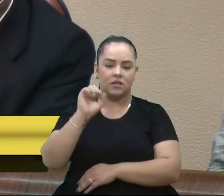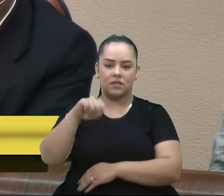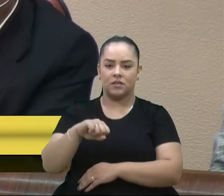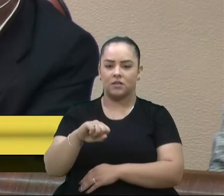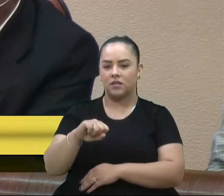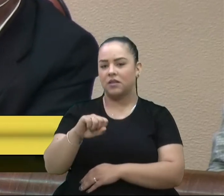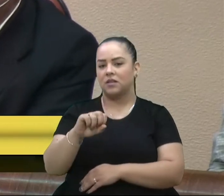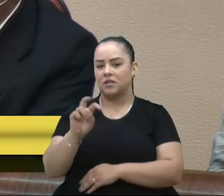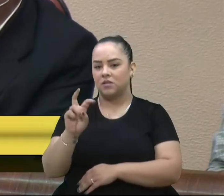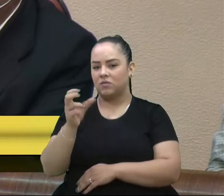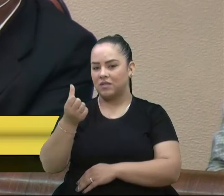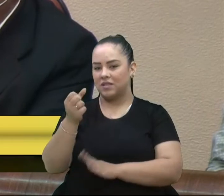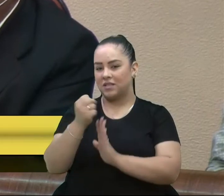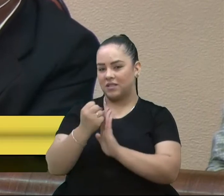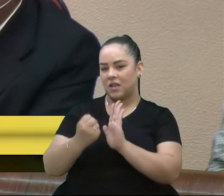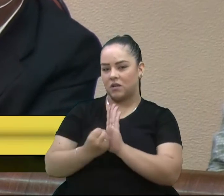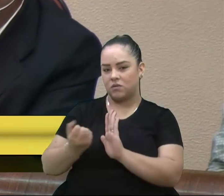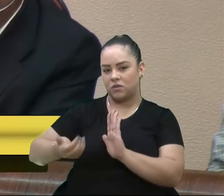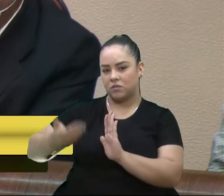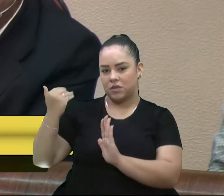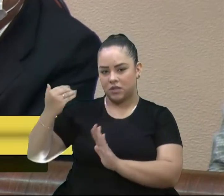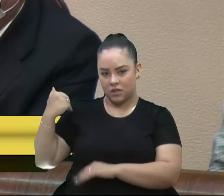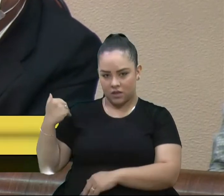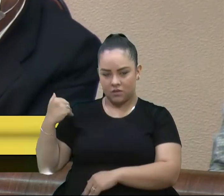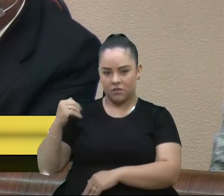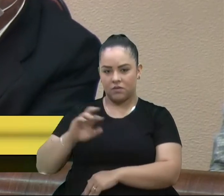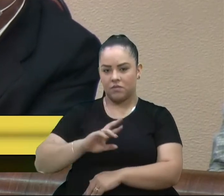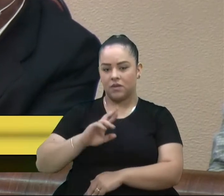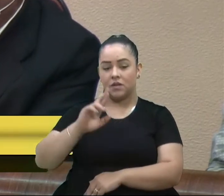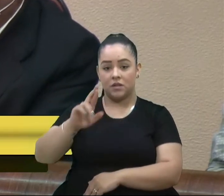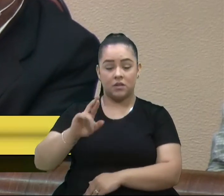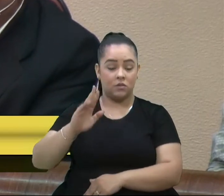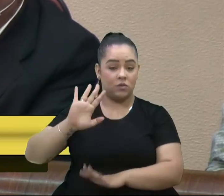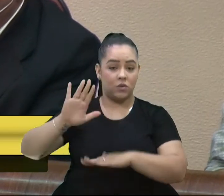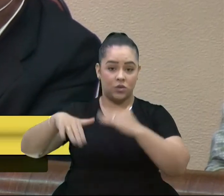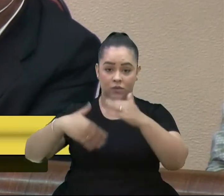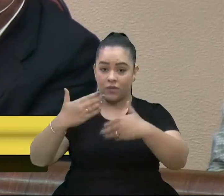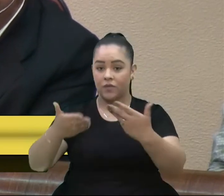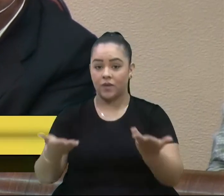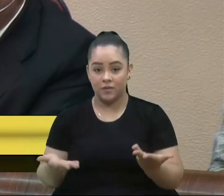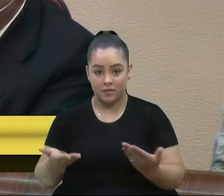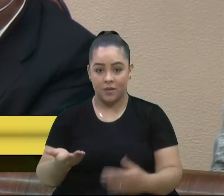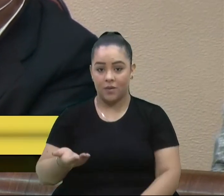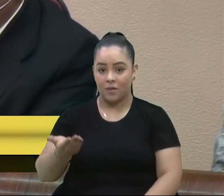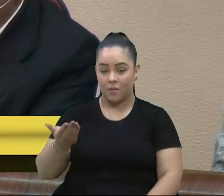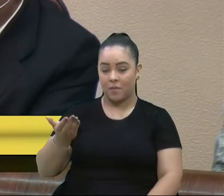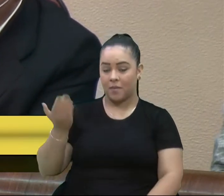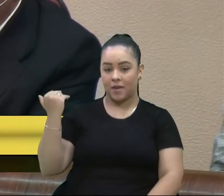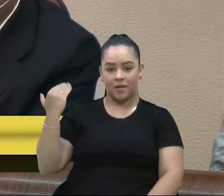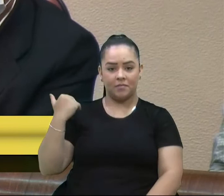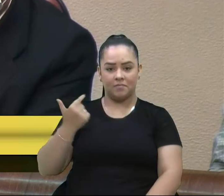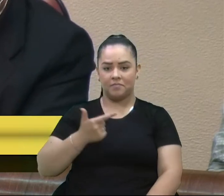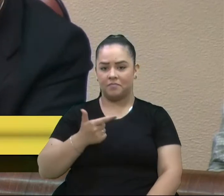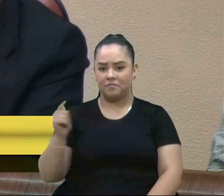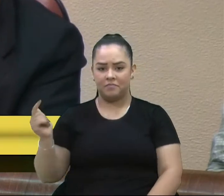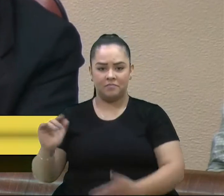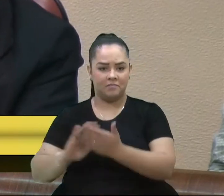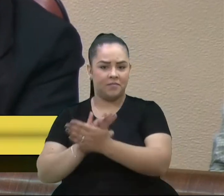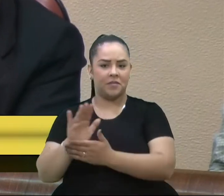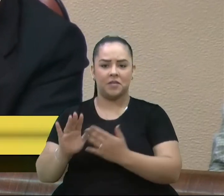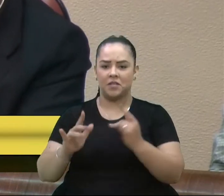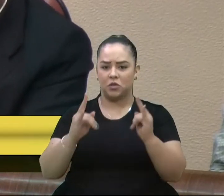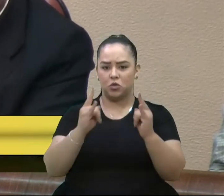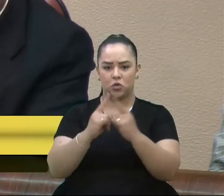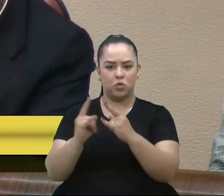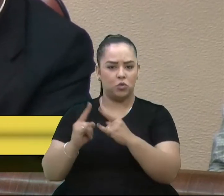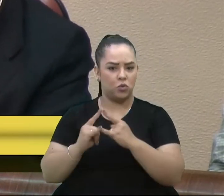seis séculos atrás em nome do desenvolvimento. Na época, não existia INPE, não existia Instituto Espacial,